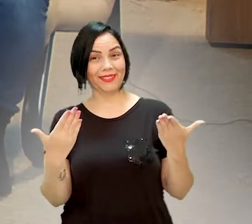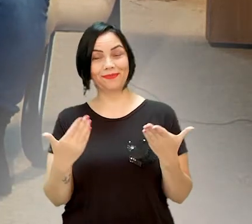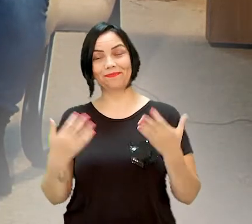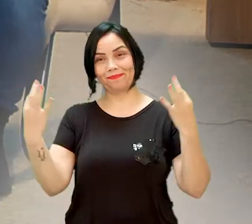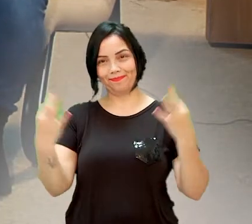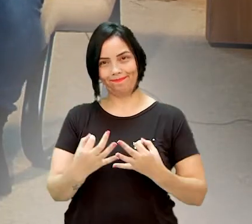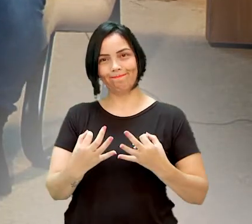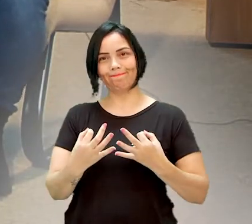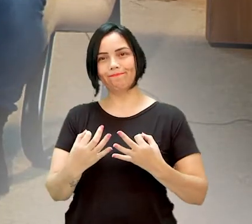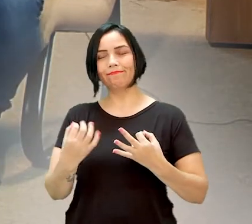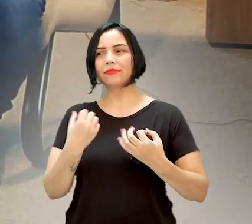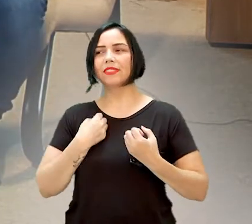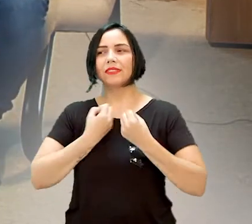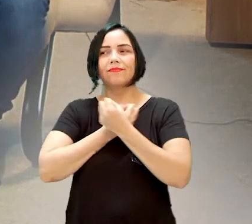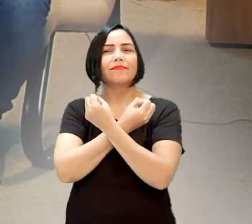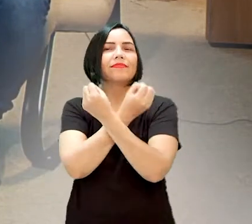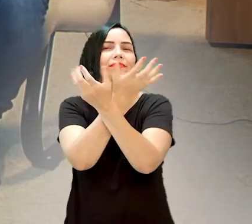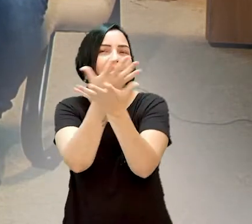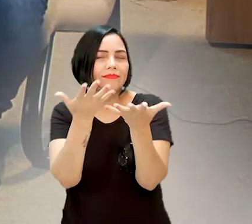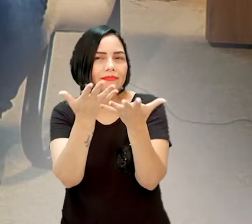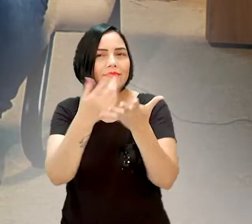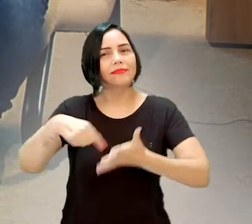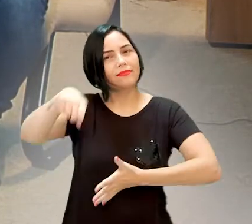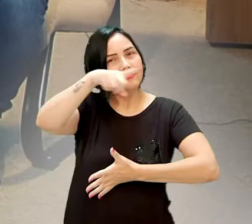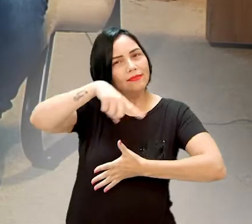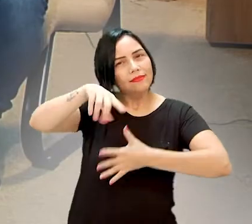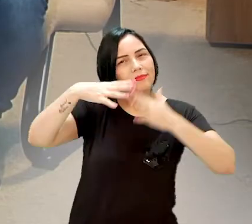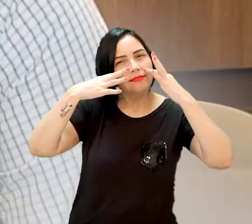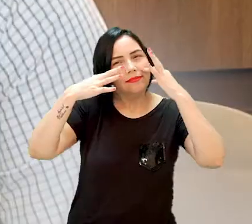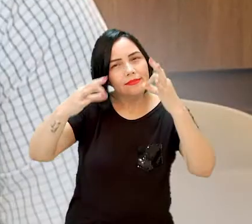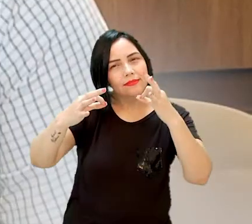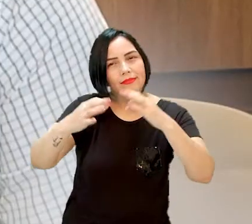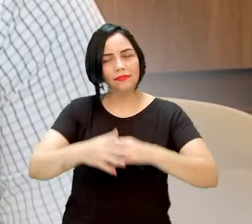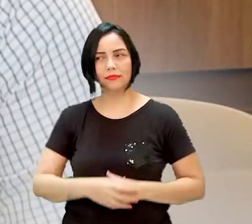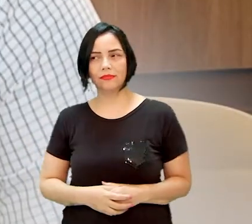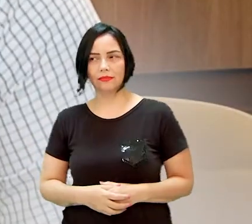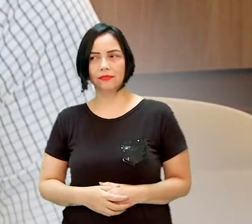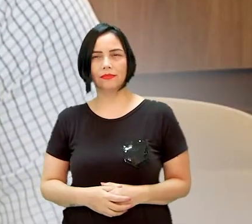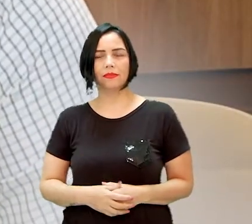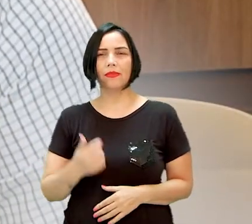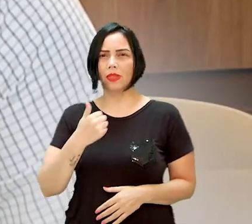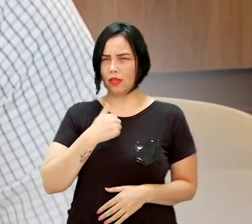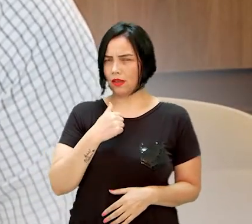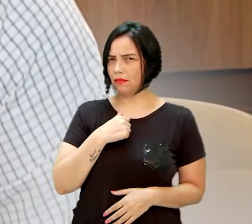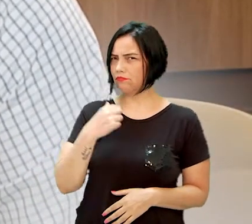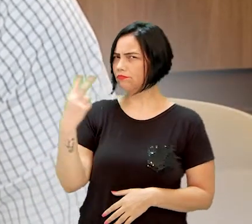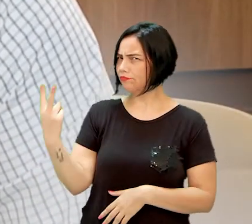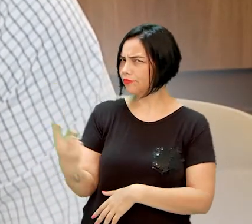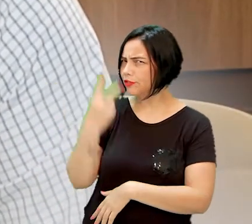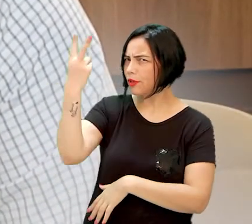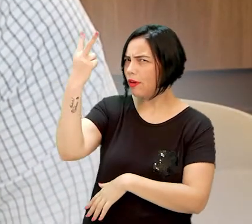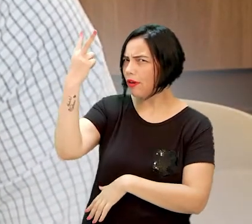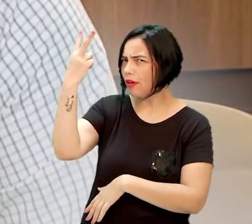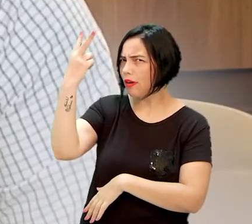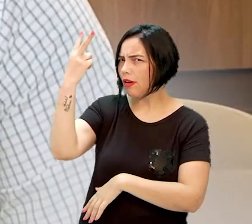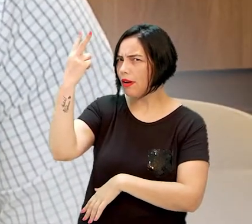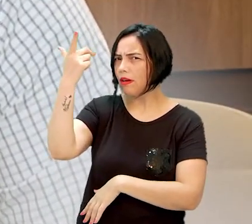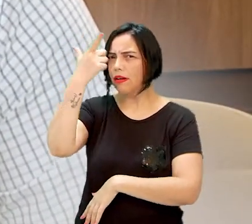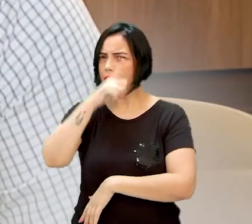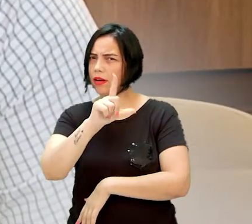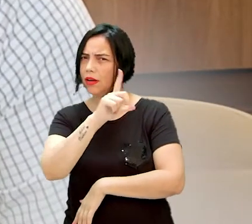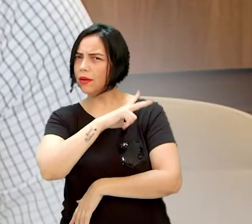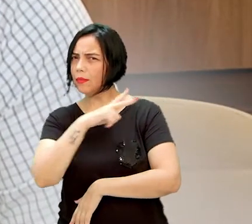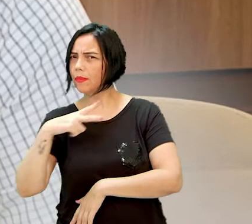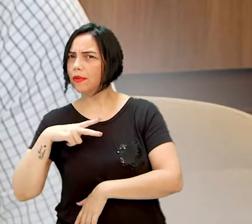me estender um pouquinho mais. Vou dizer para vocês o seguinte. Mais do que uma vitória política, para mim,